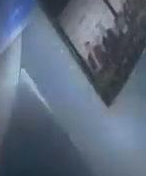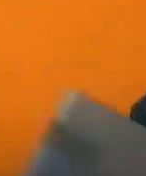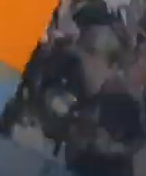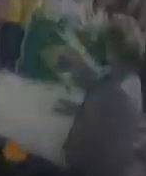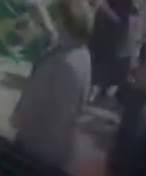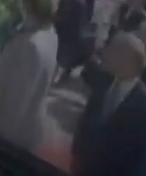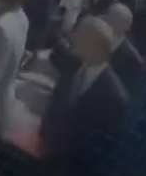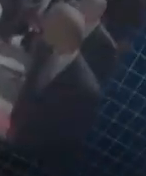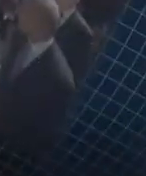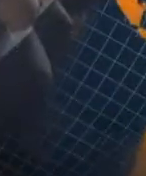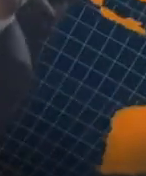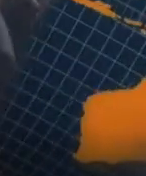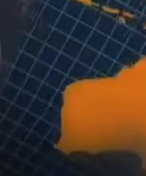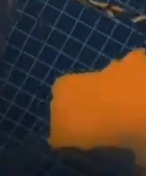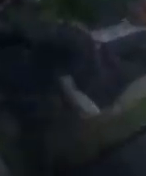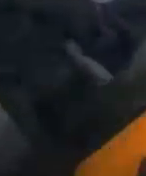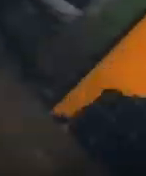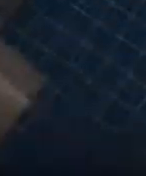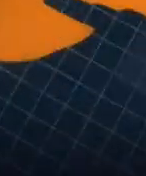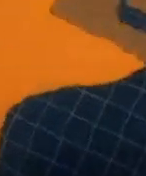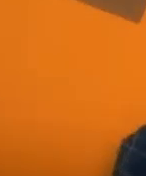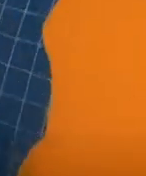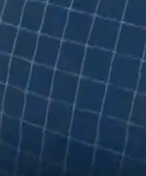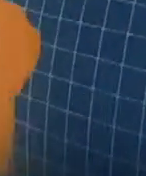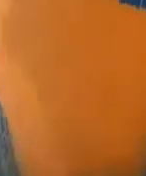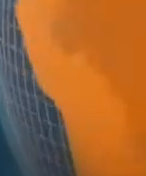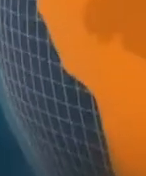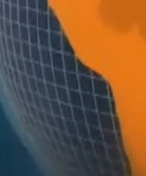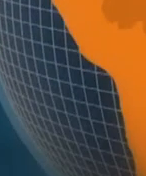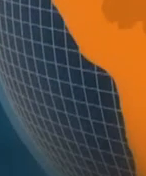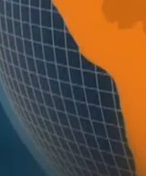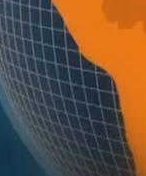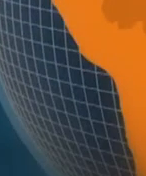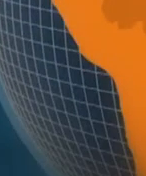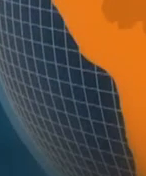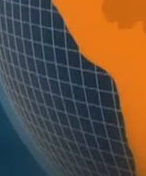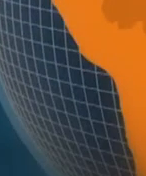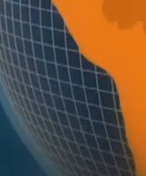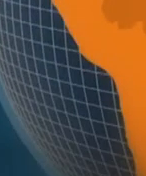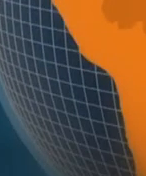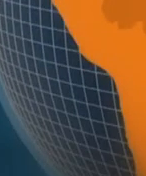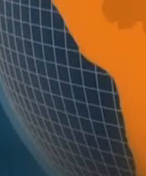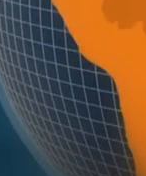e Legendas Negri Transcrição e Legendas Negri